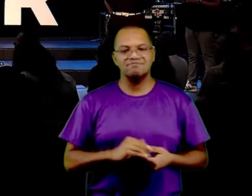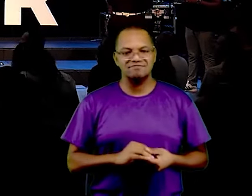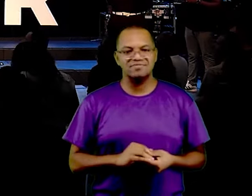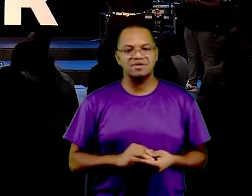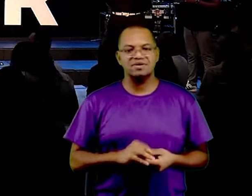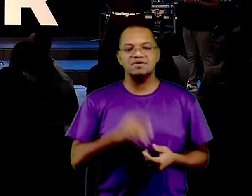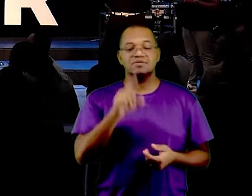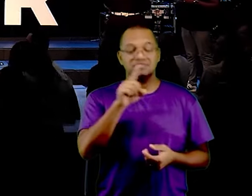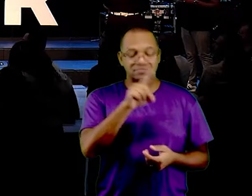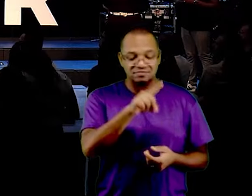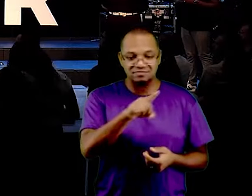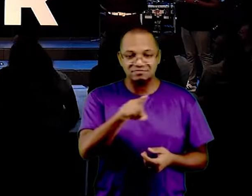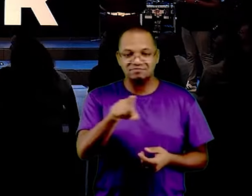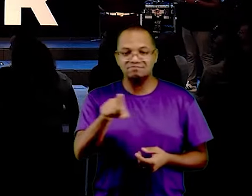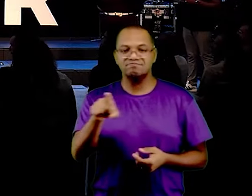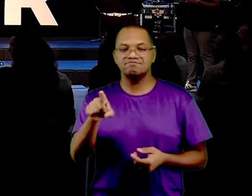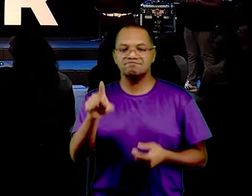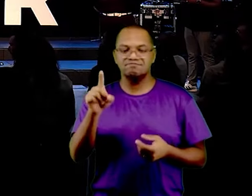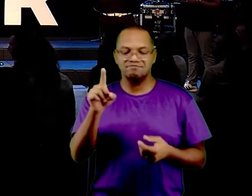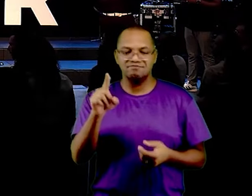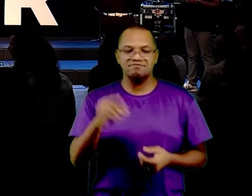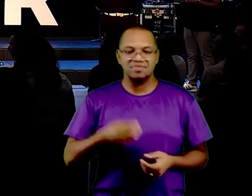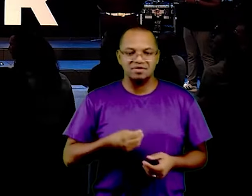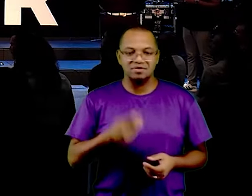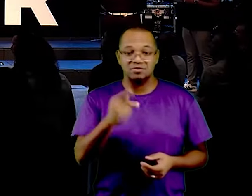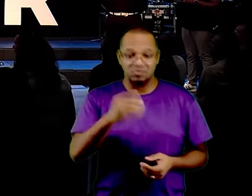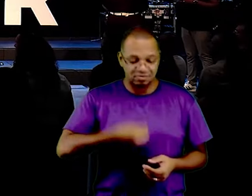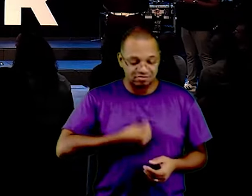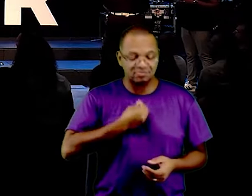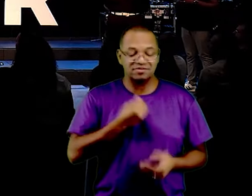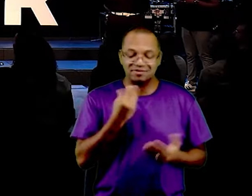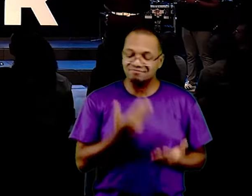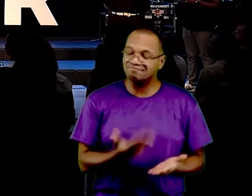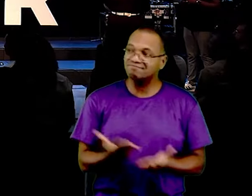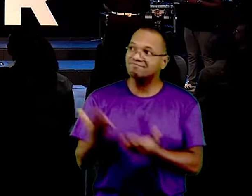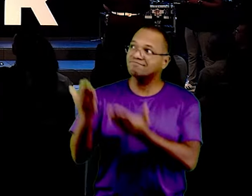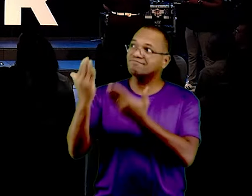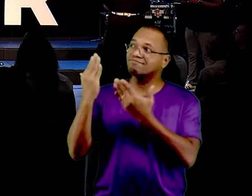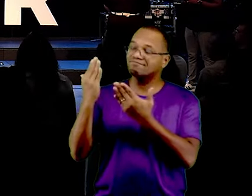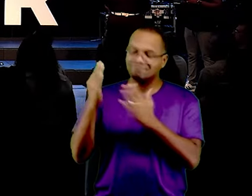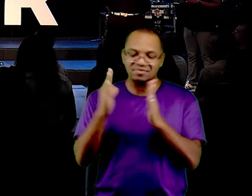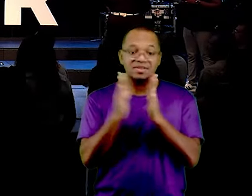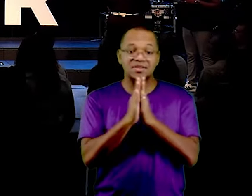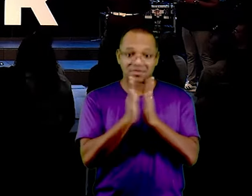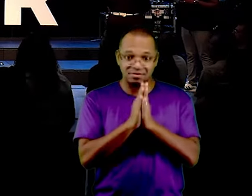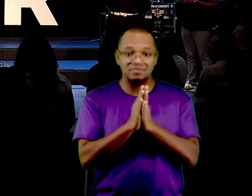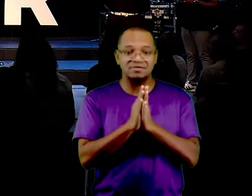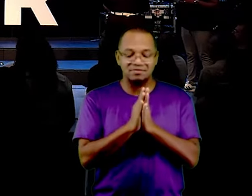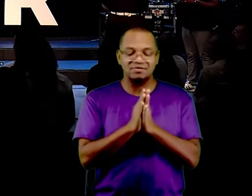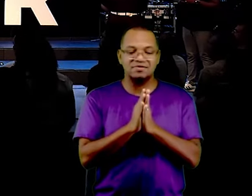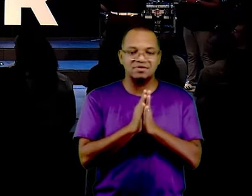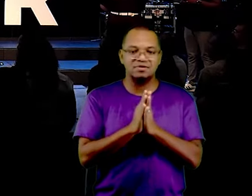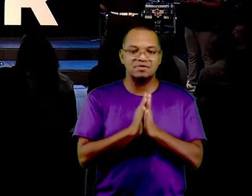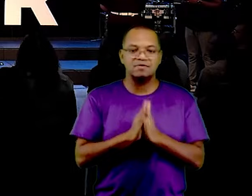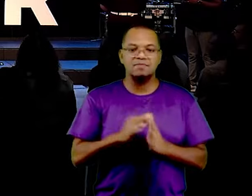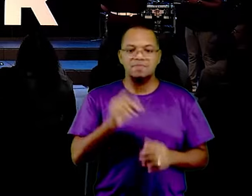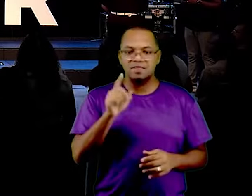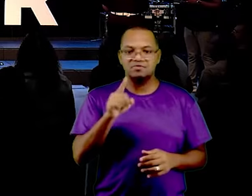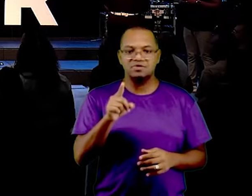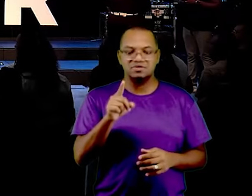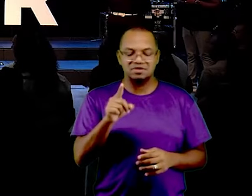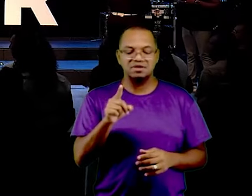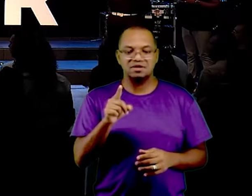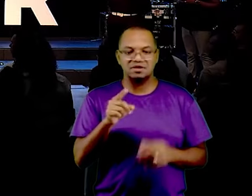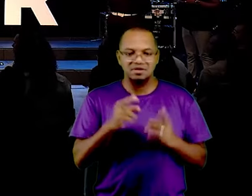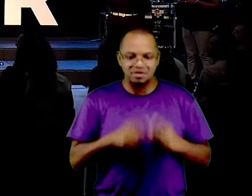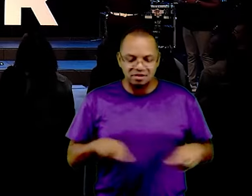você que, entregou a tua vida a Jesus Cristo, com essa oração, você que se reconciliou, com Jesus Cristo,